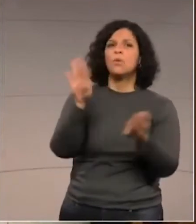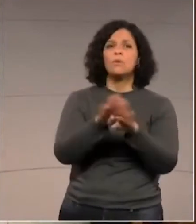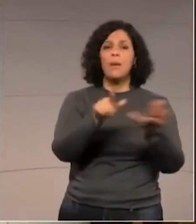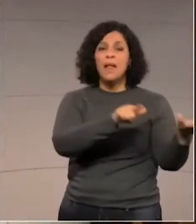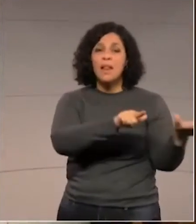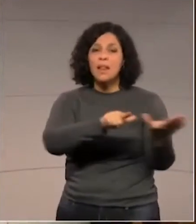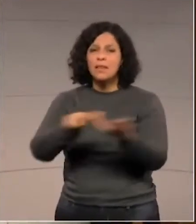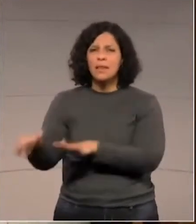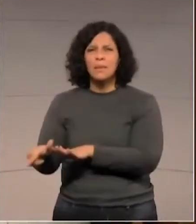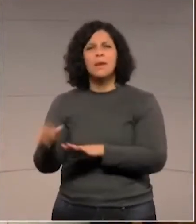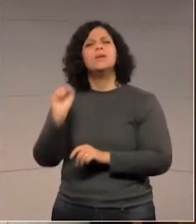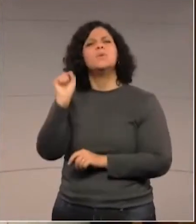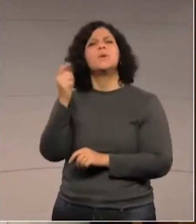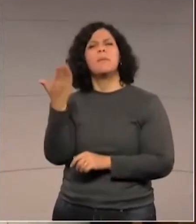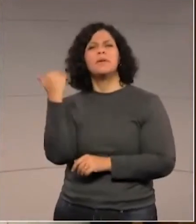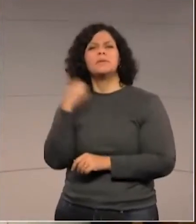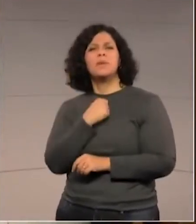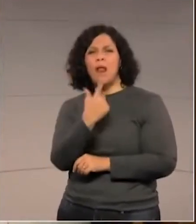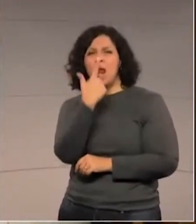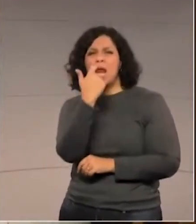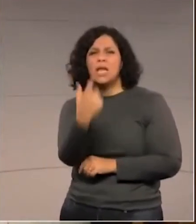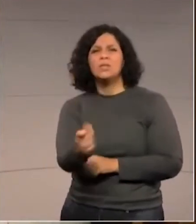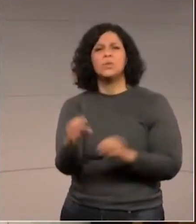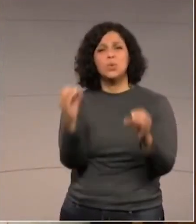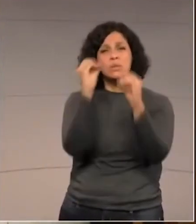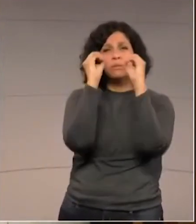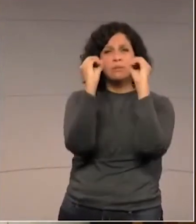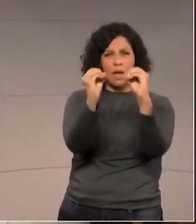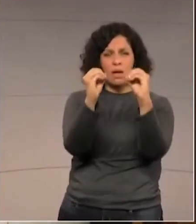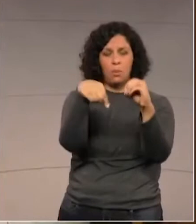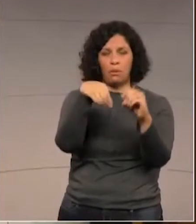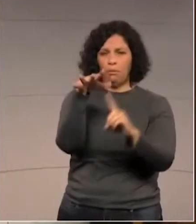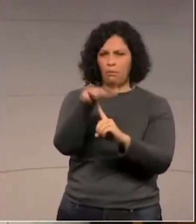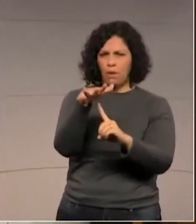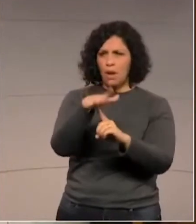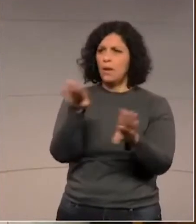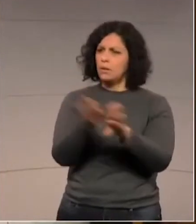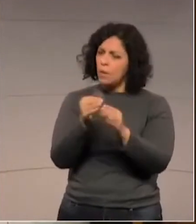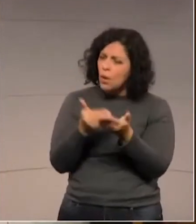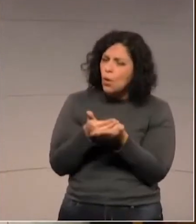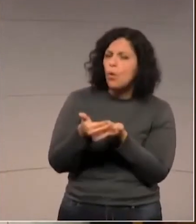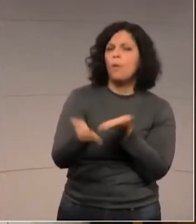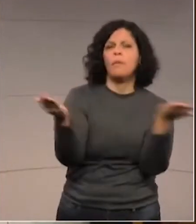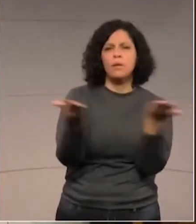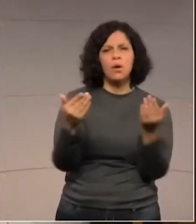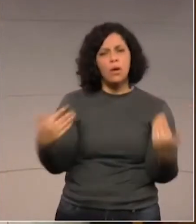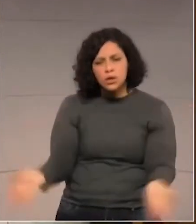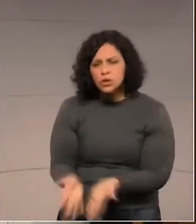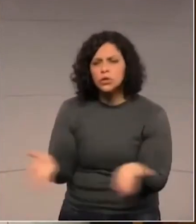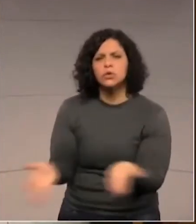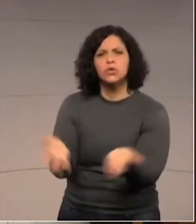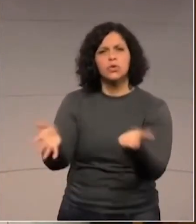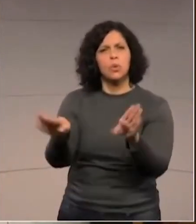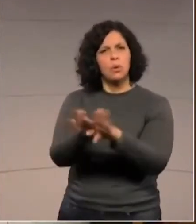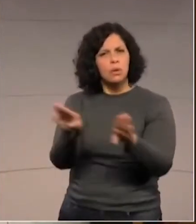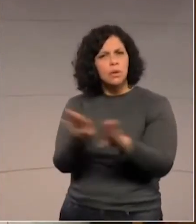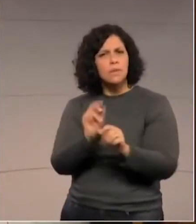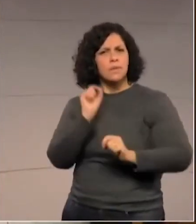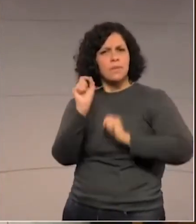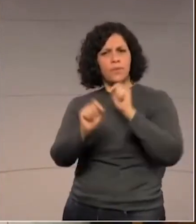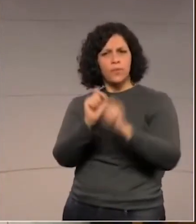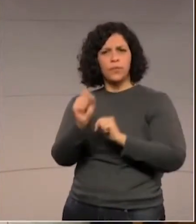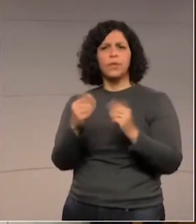Lixo Zero, no Estado do Paraná, e que isso possa servir de um ponto de partida, de estímulo, deputado Stacho, para